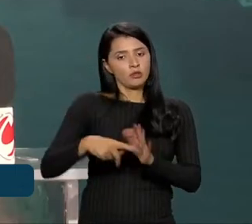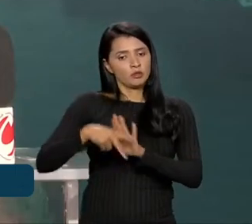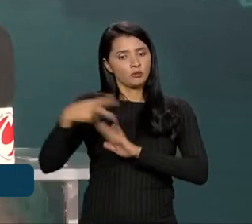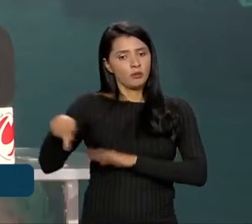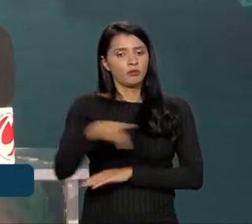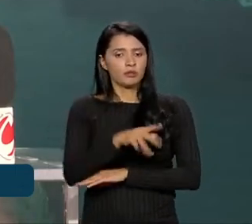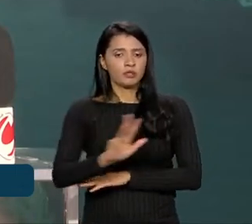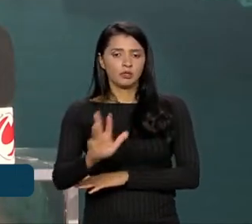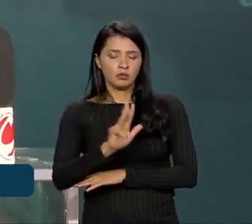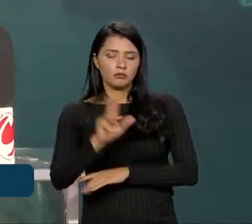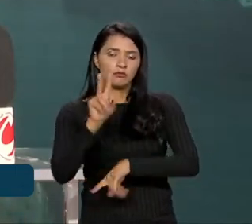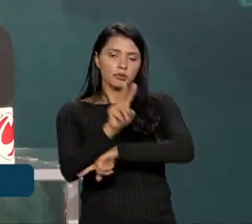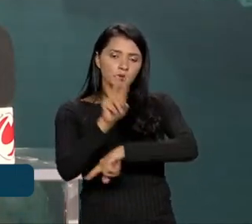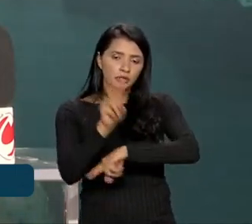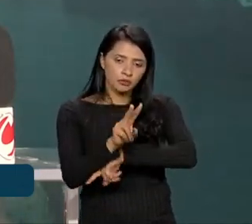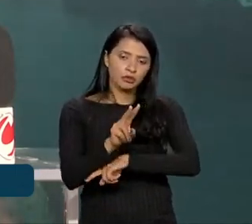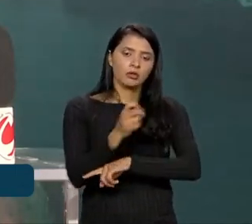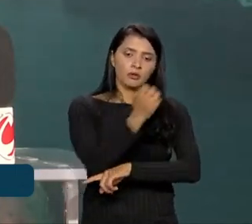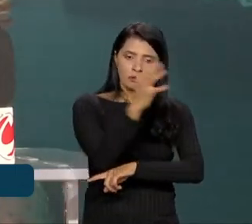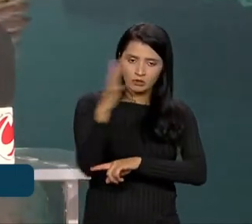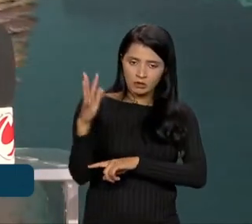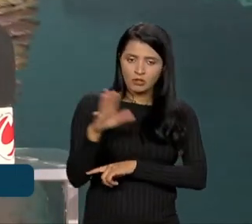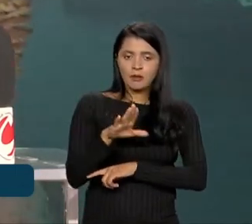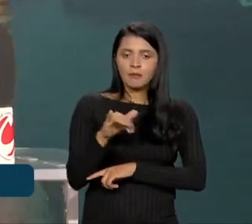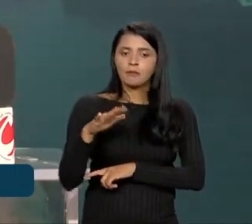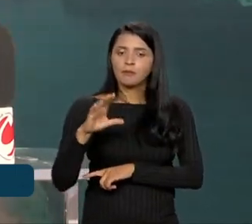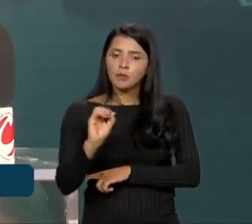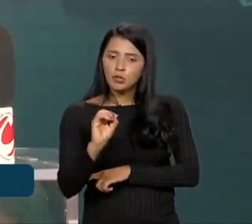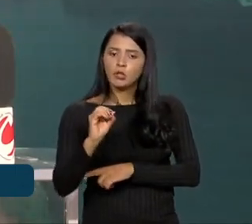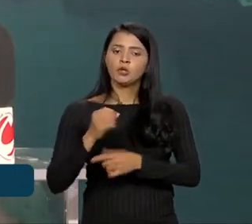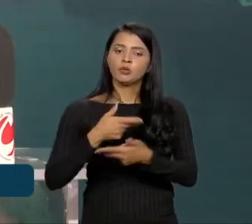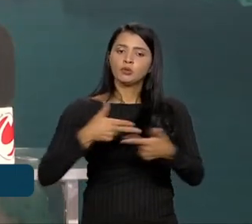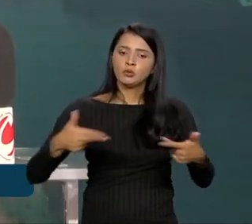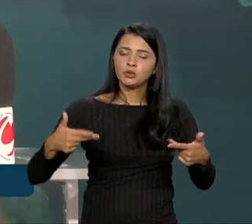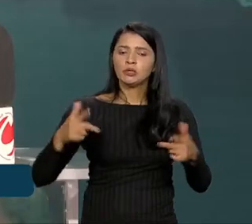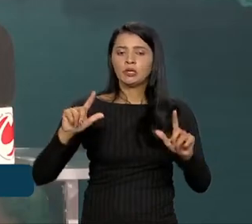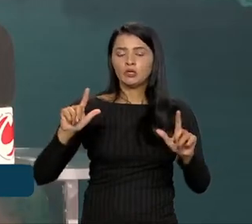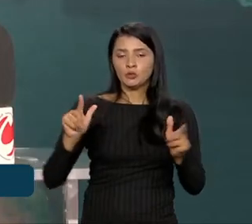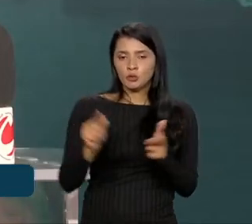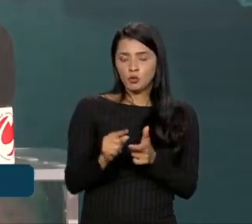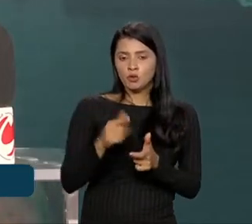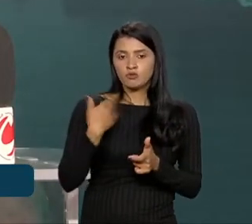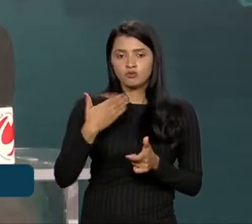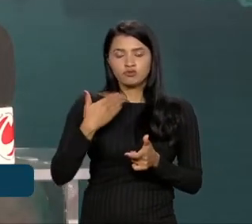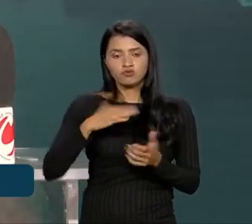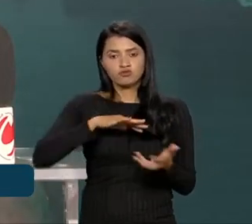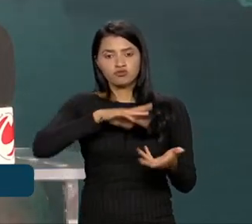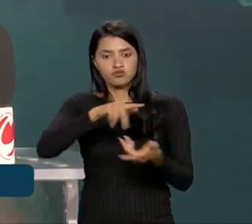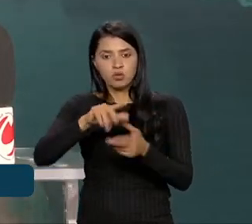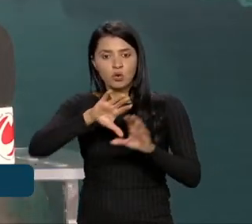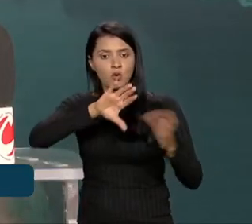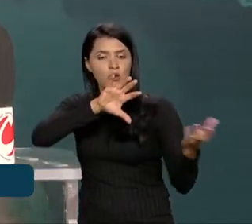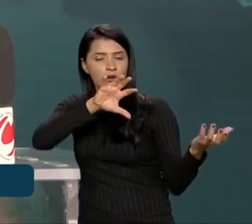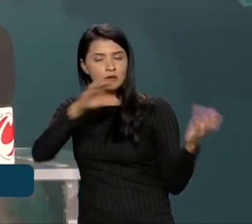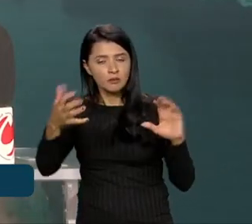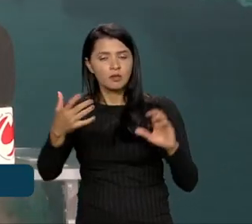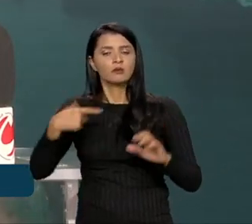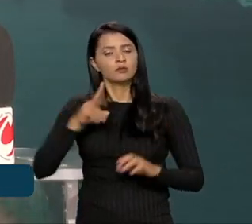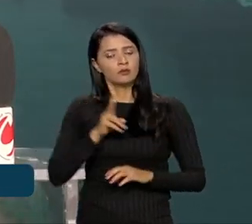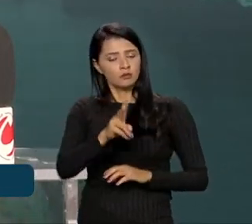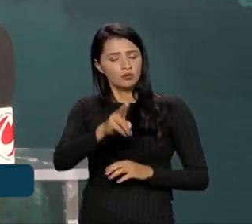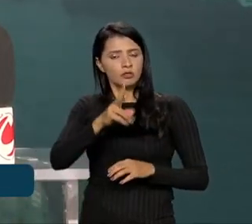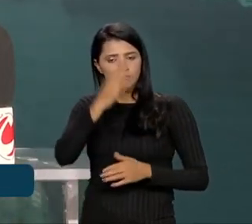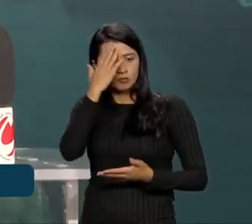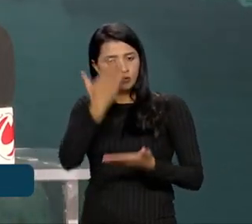Lula, proteger o meio ambiente, a biodiversidade, né? Reduzir as mudanças climáticas, né? Nós vamos seguir confiando